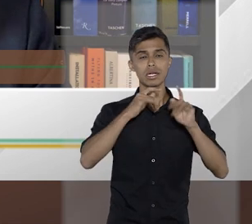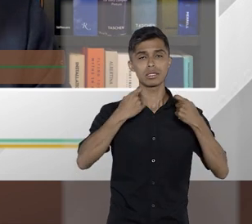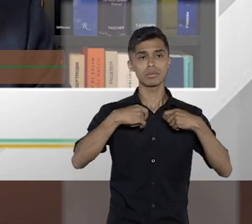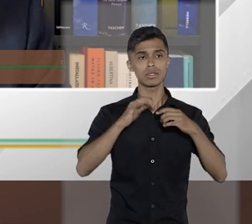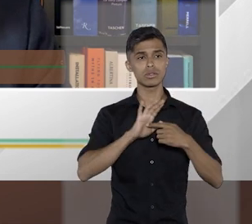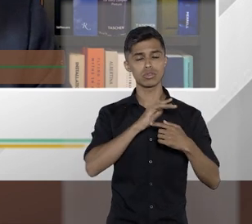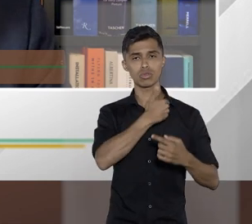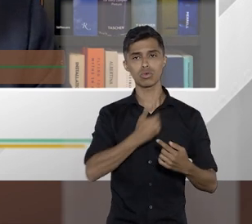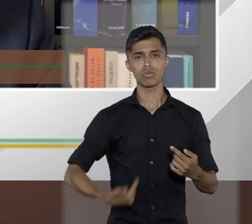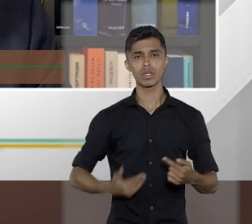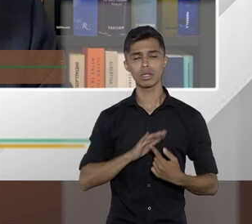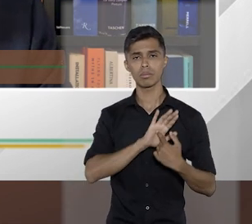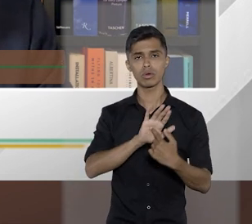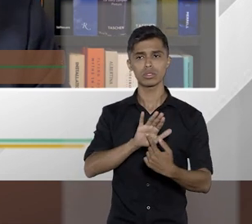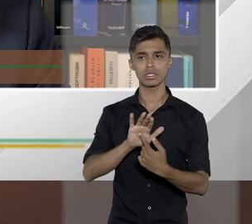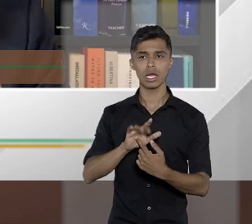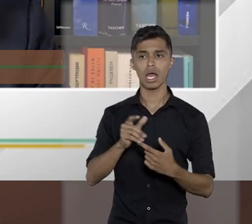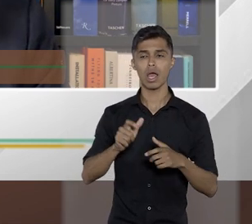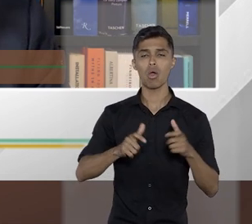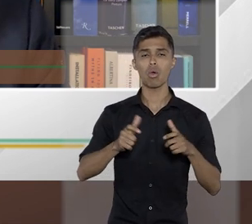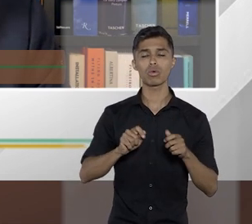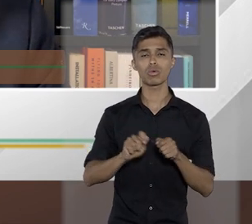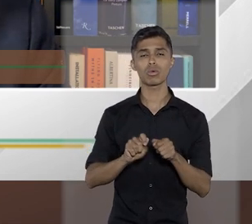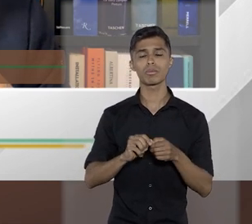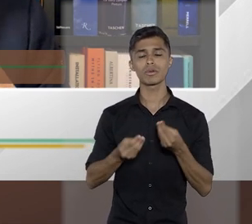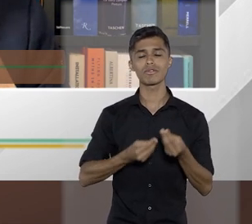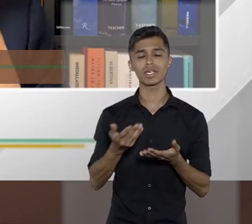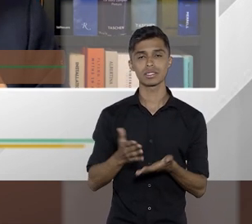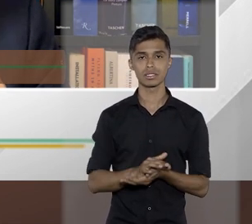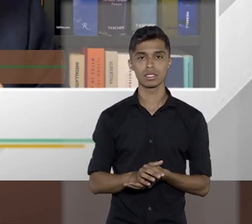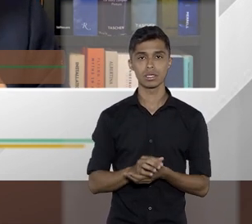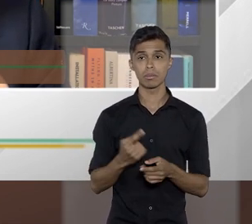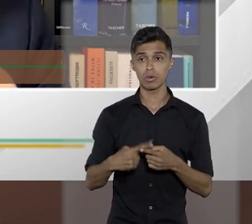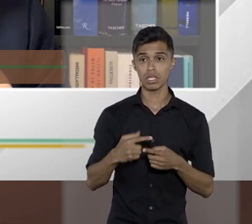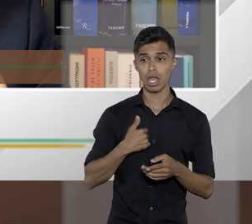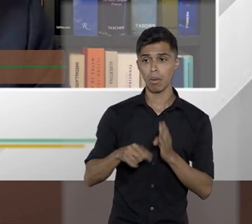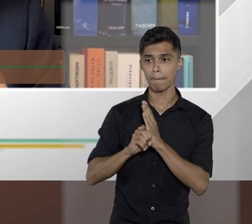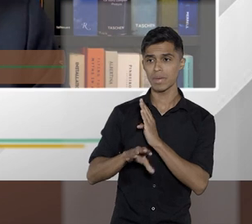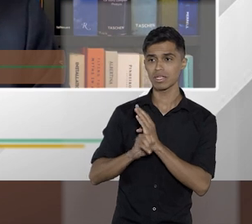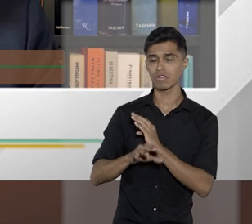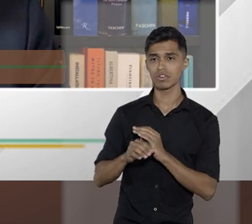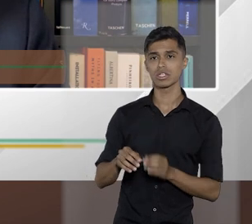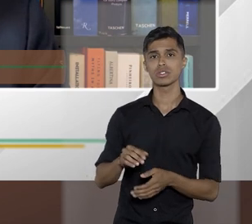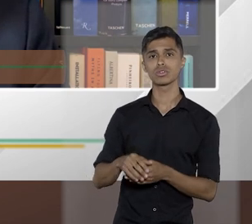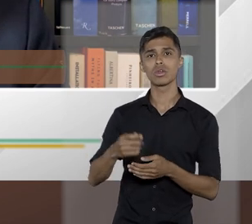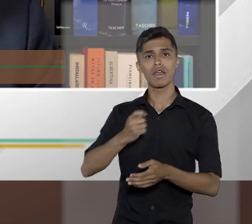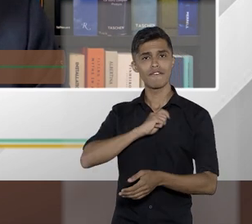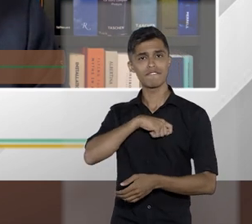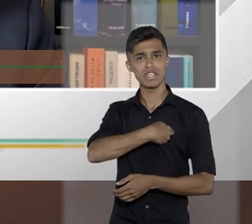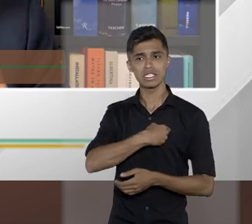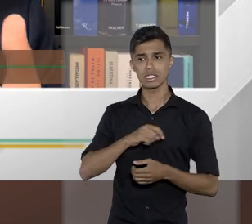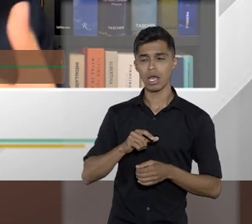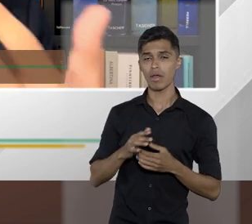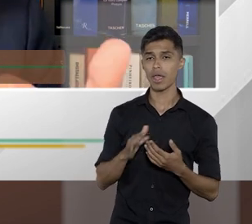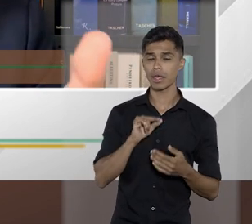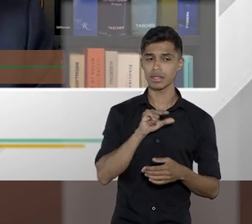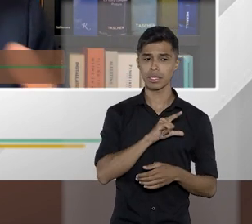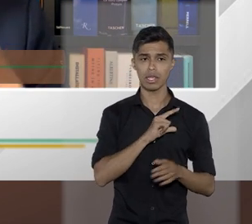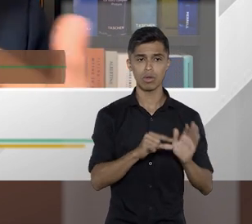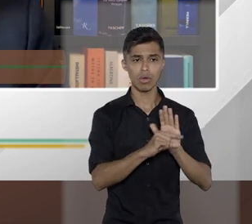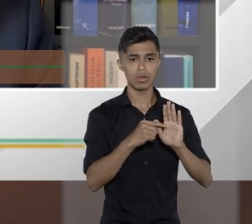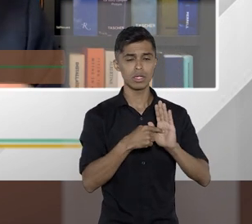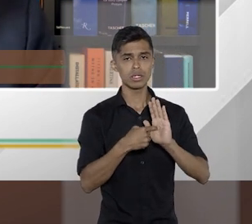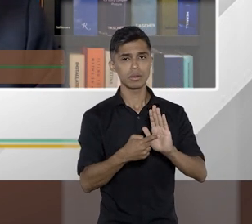administração pública. Ou seja, os incentivos fiscais são uma rubrica orçamentária, você tem a